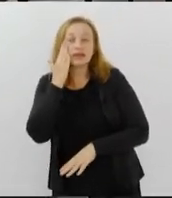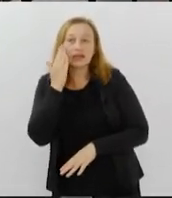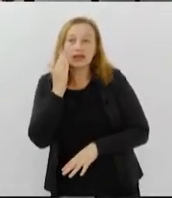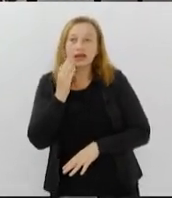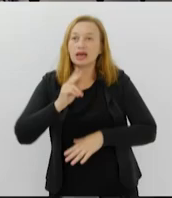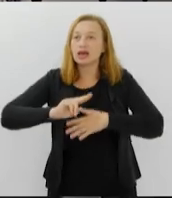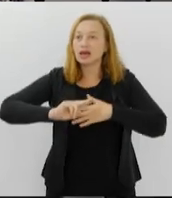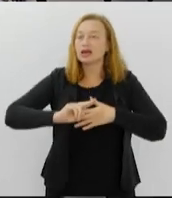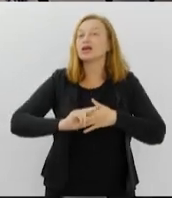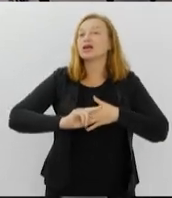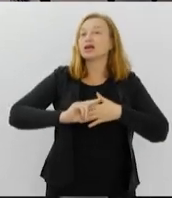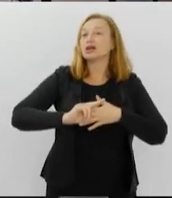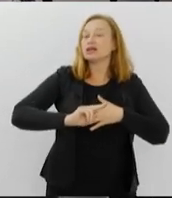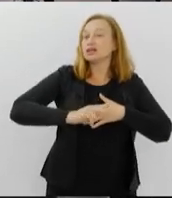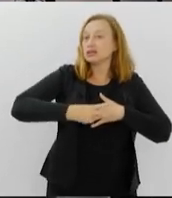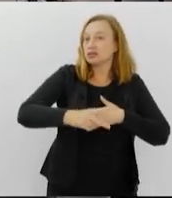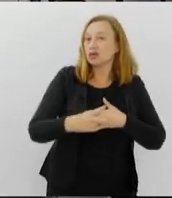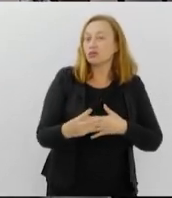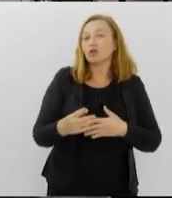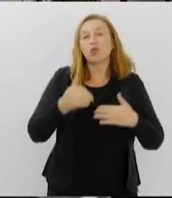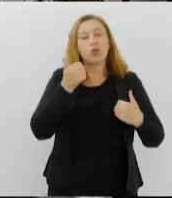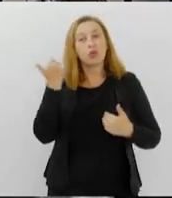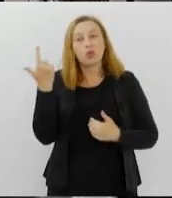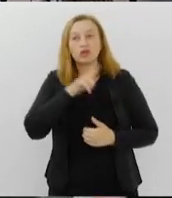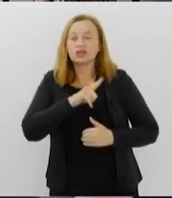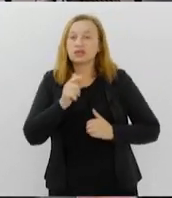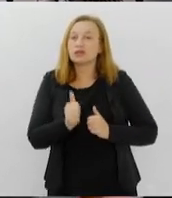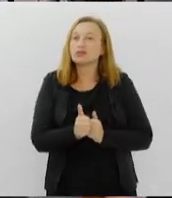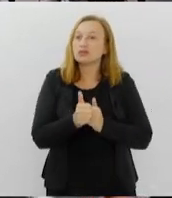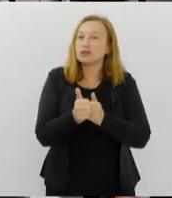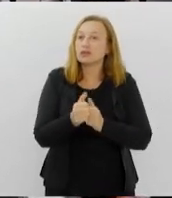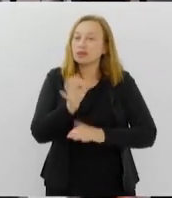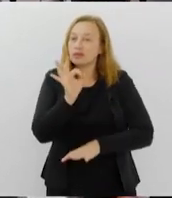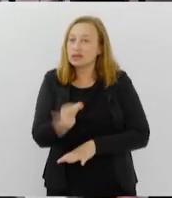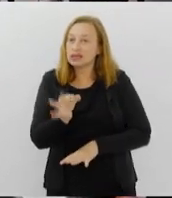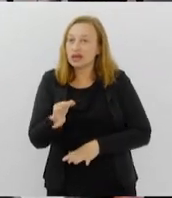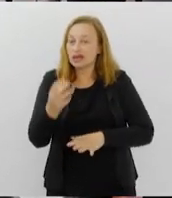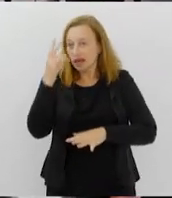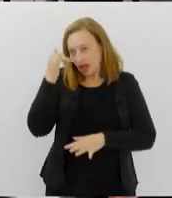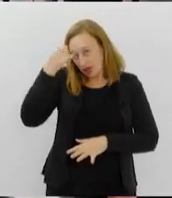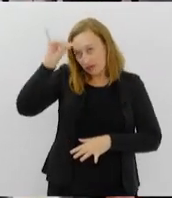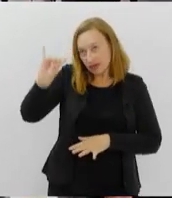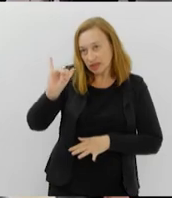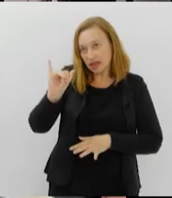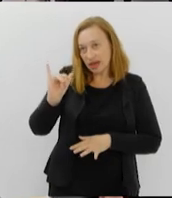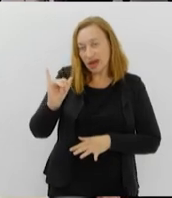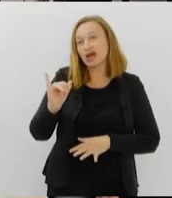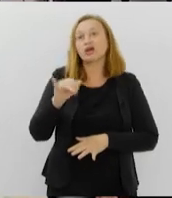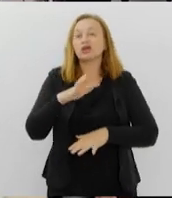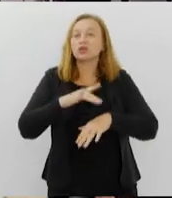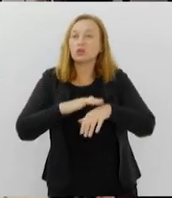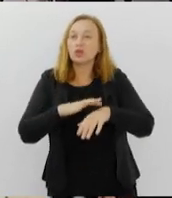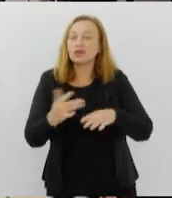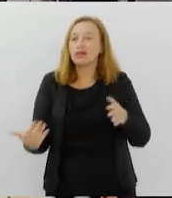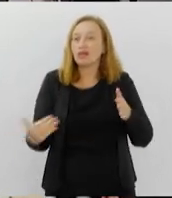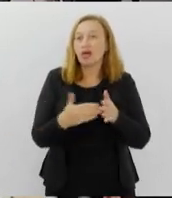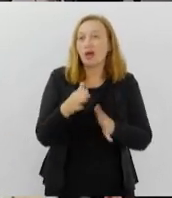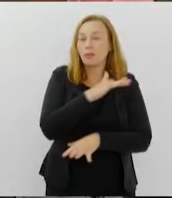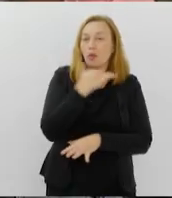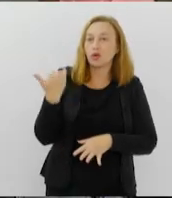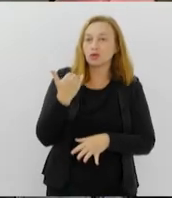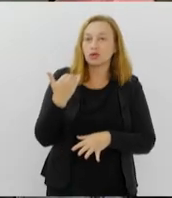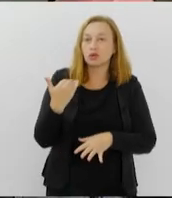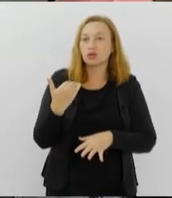conseguir fazer o encaminhamento correto ajuda a evitar sequelas e até a morte, garantindo um